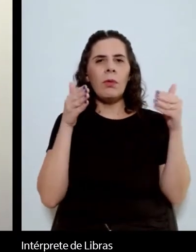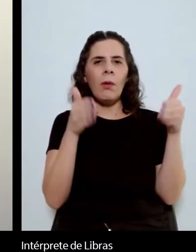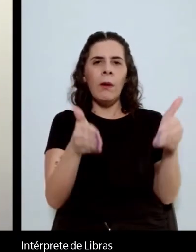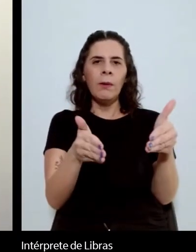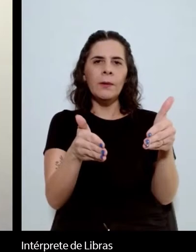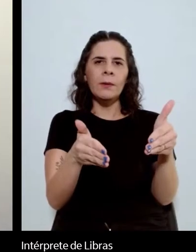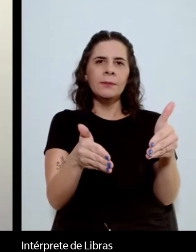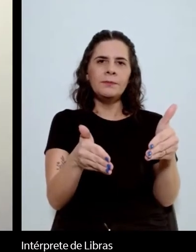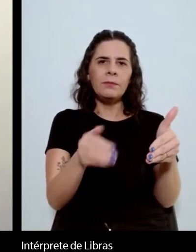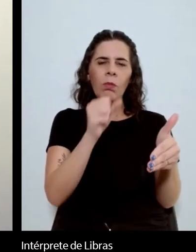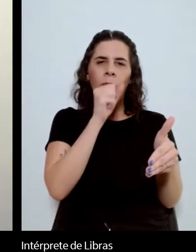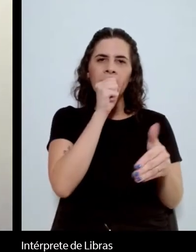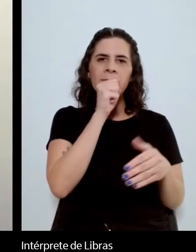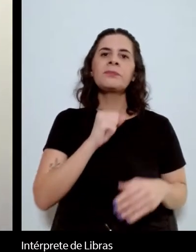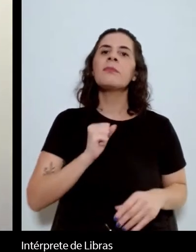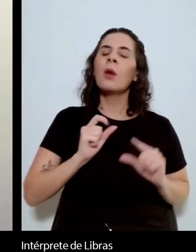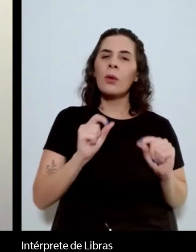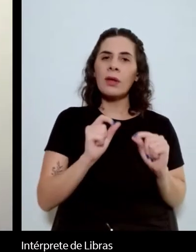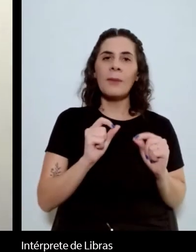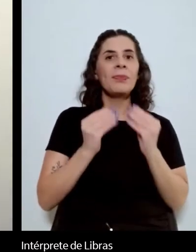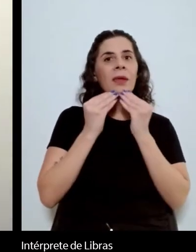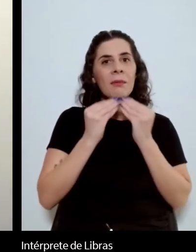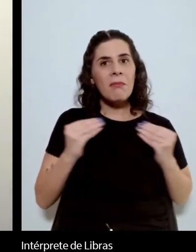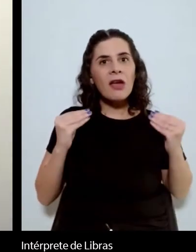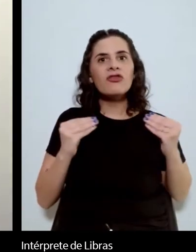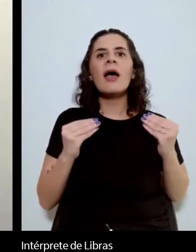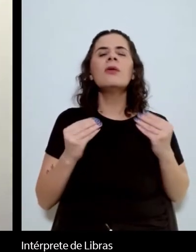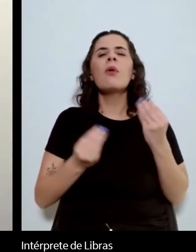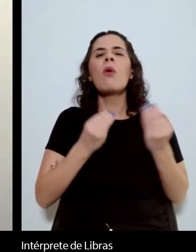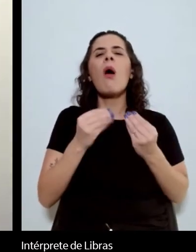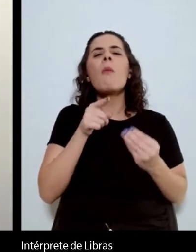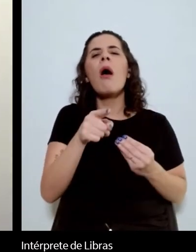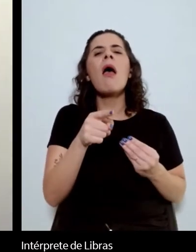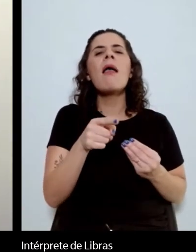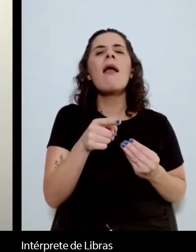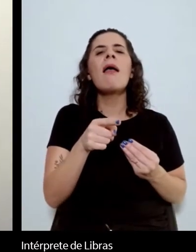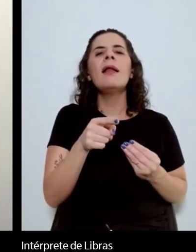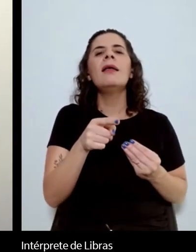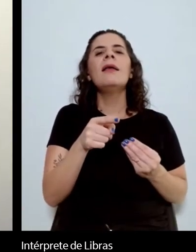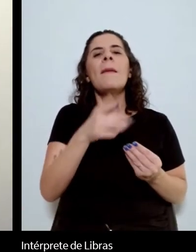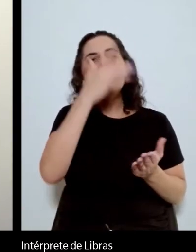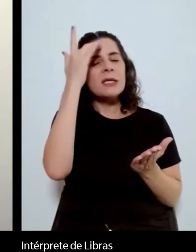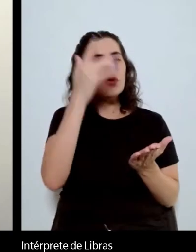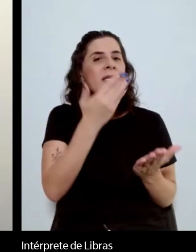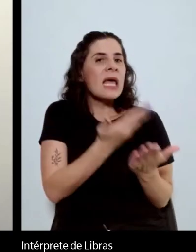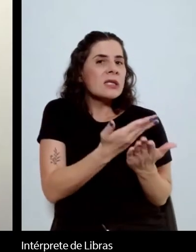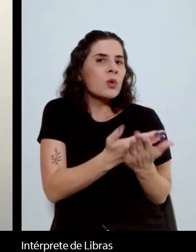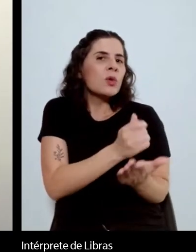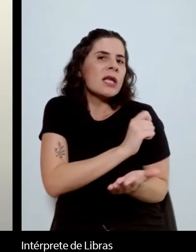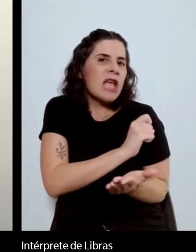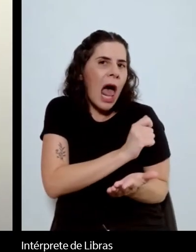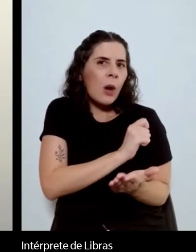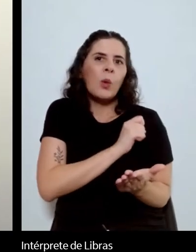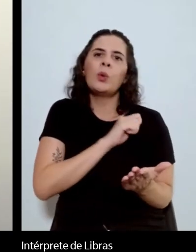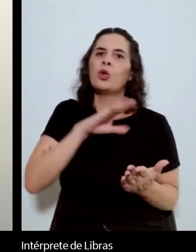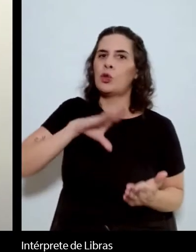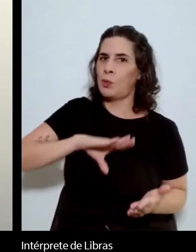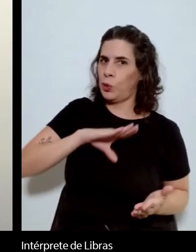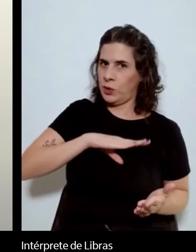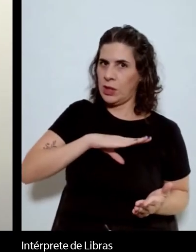recepção do Machado pelos próprios estudantes de português e estudantes de